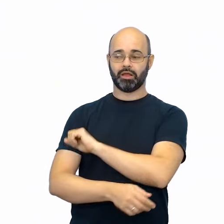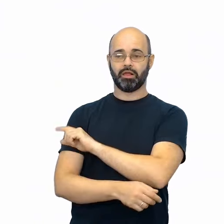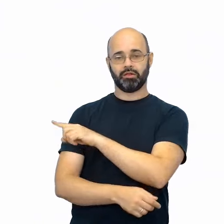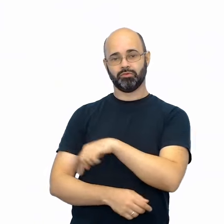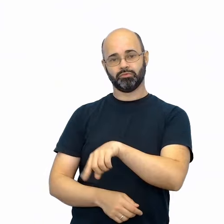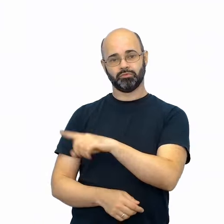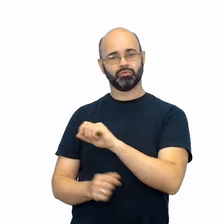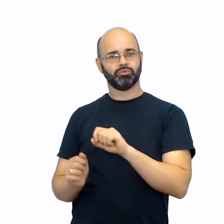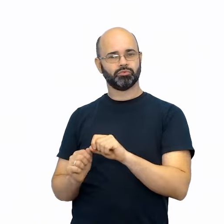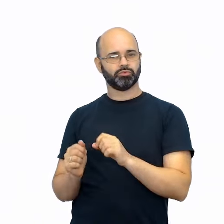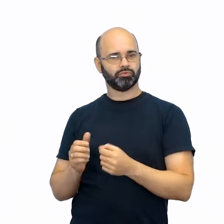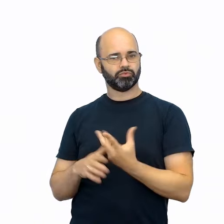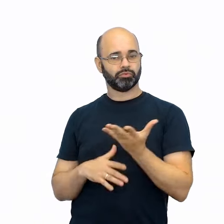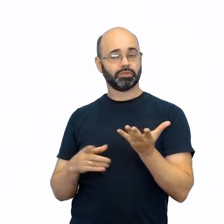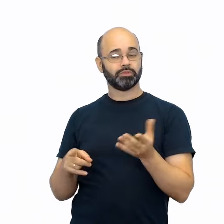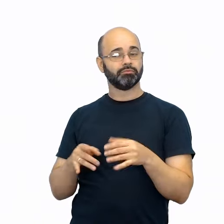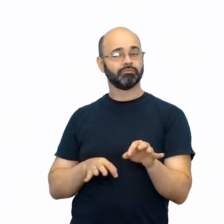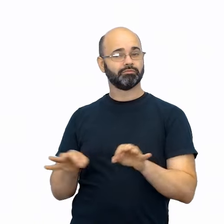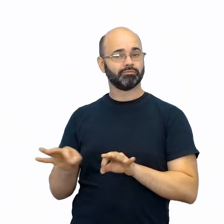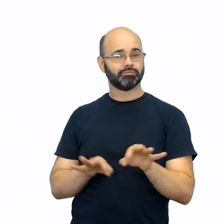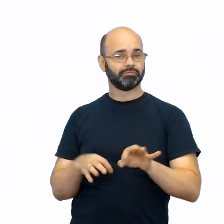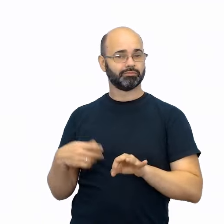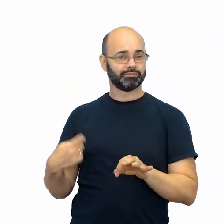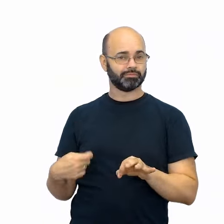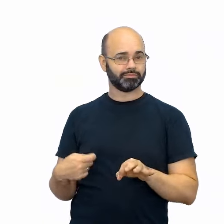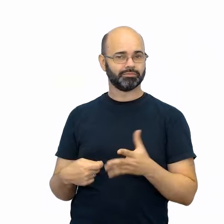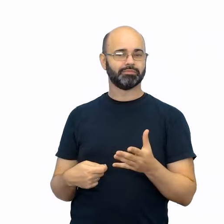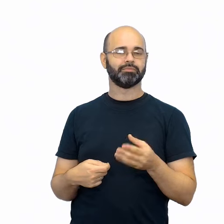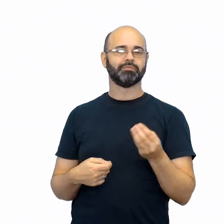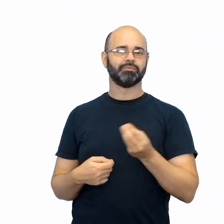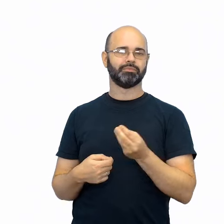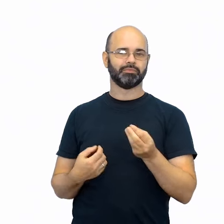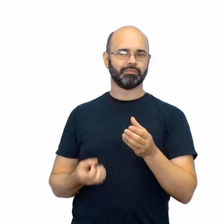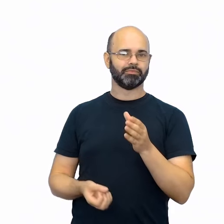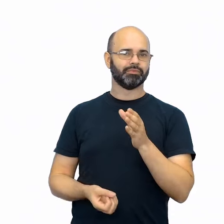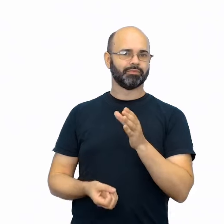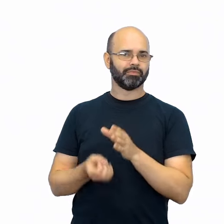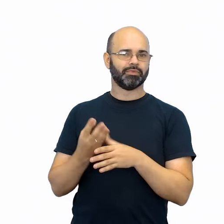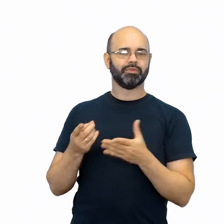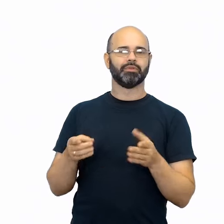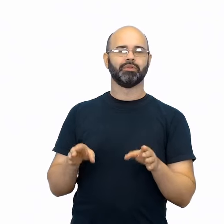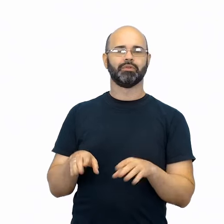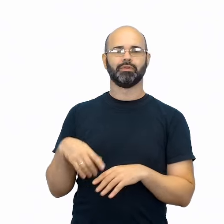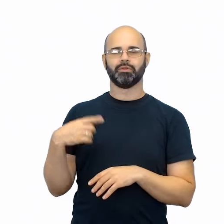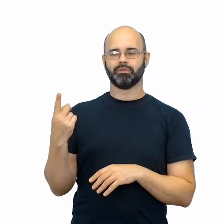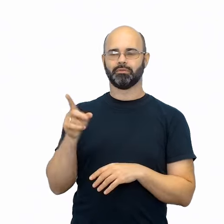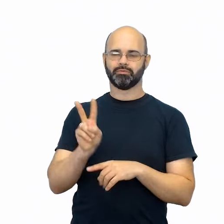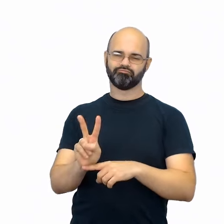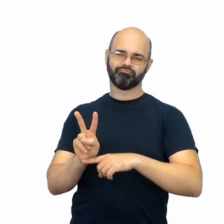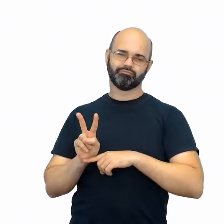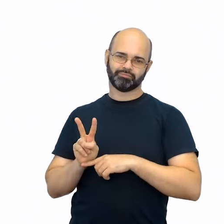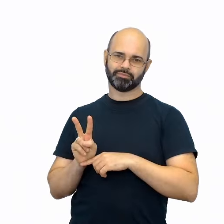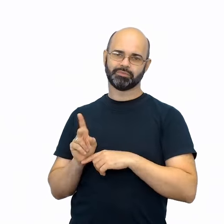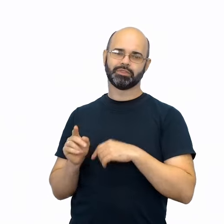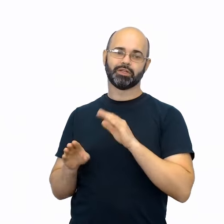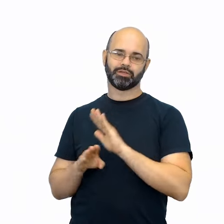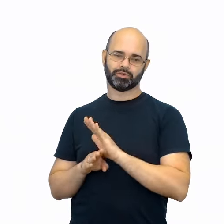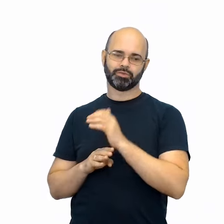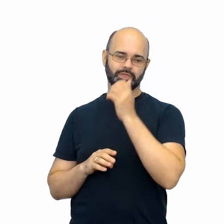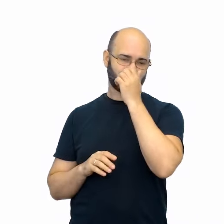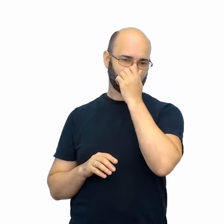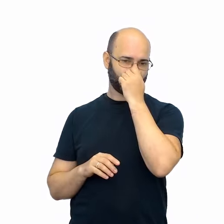o espaço de modo que possa ser utilizado para a leitura autônoma e a prática do empréstimo. Serão propostas